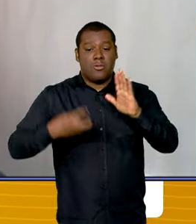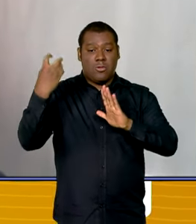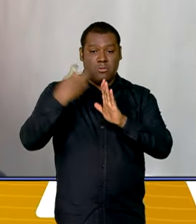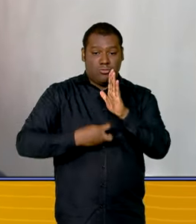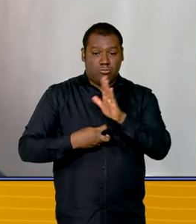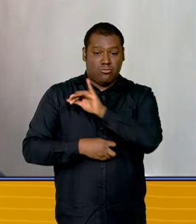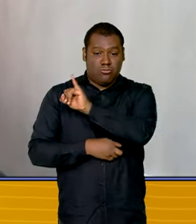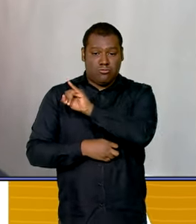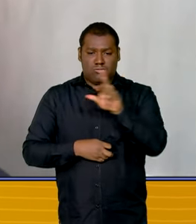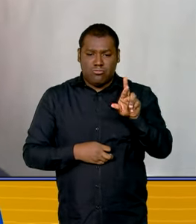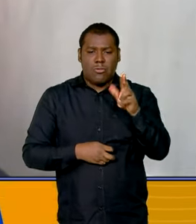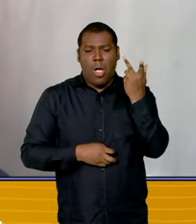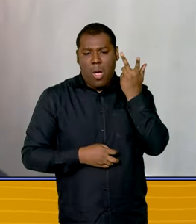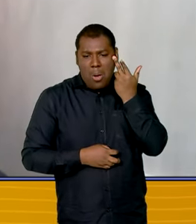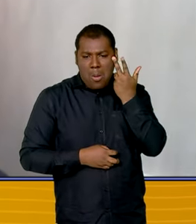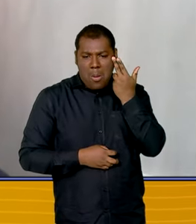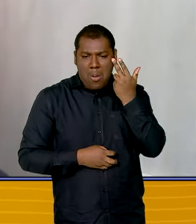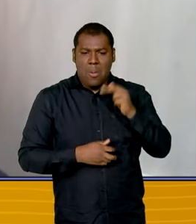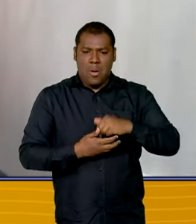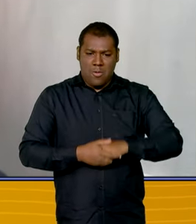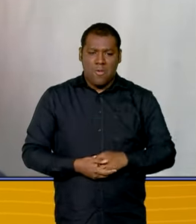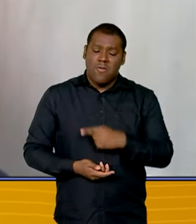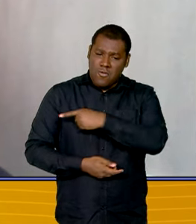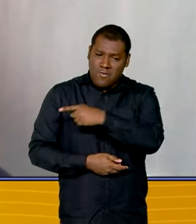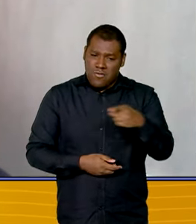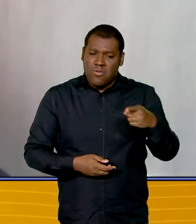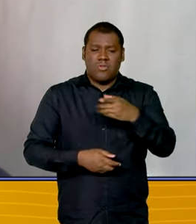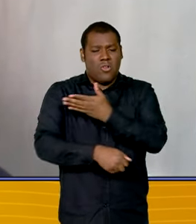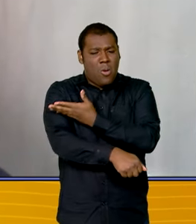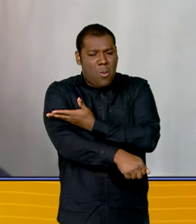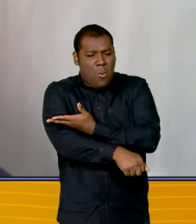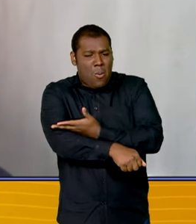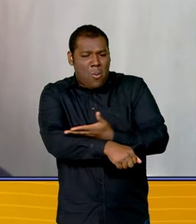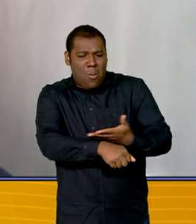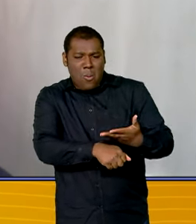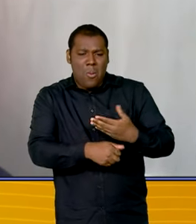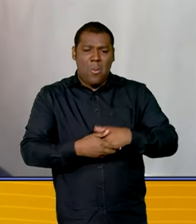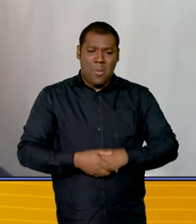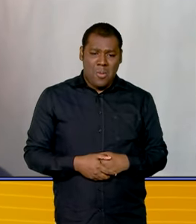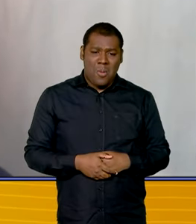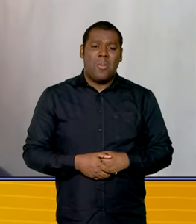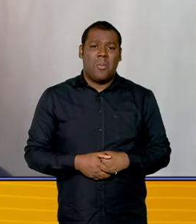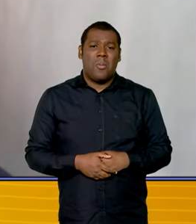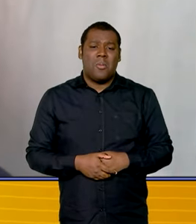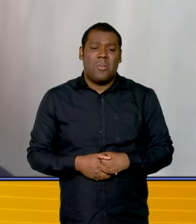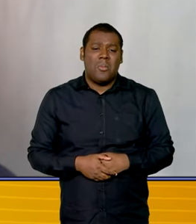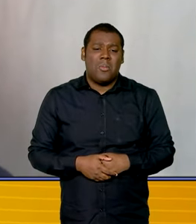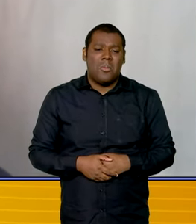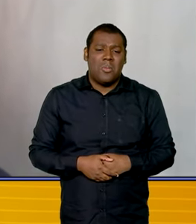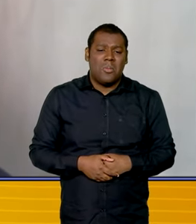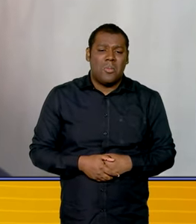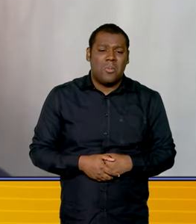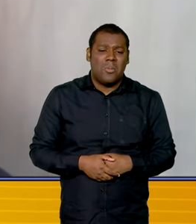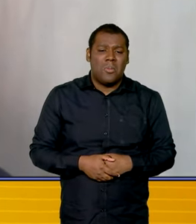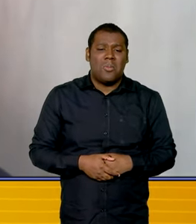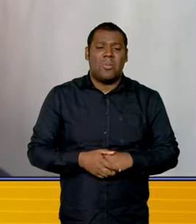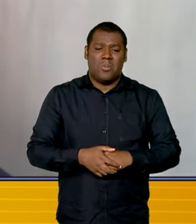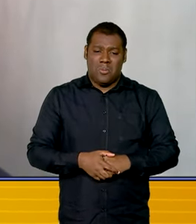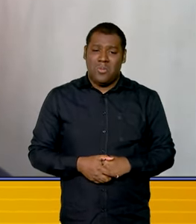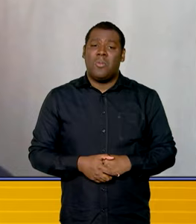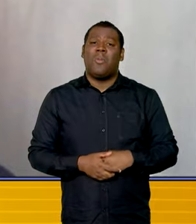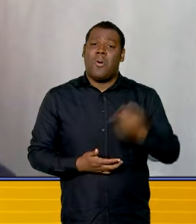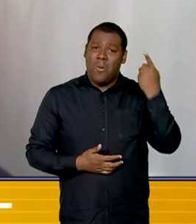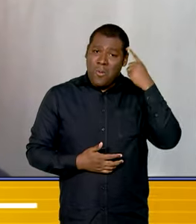a gente já acostumado com esse início frenético, né? A gente tem os primeiros dias de entrega de